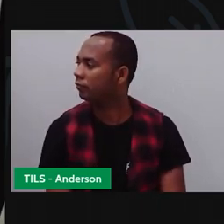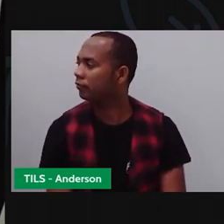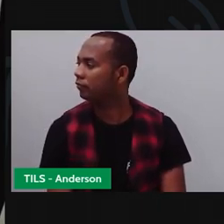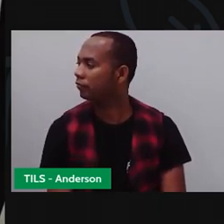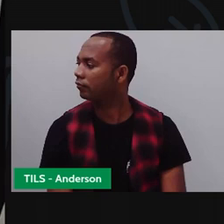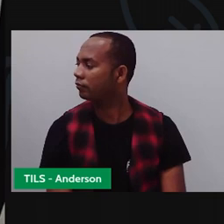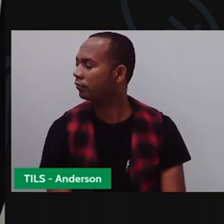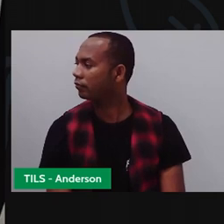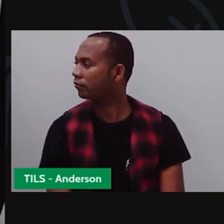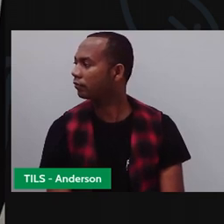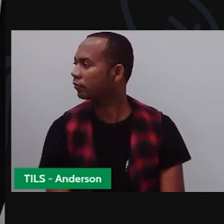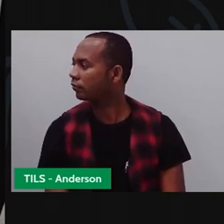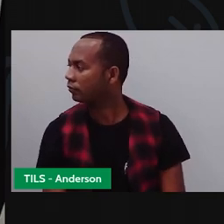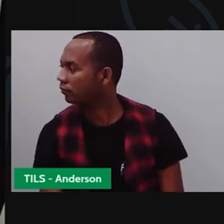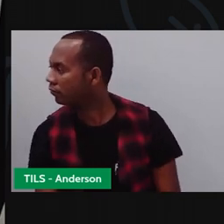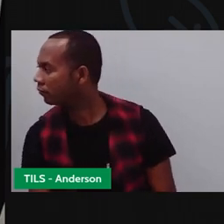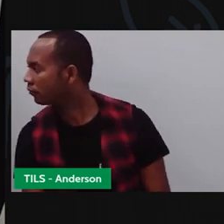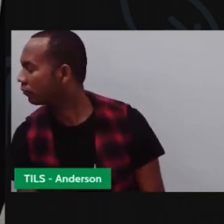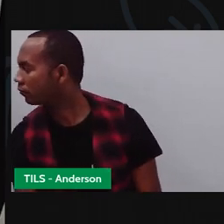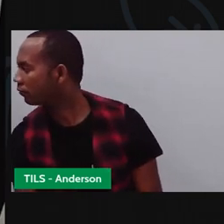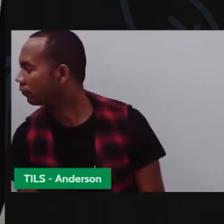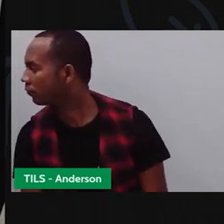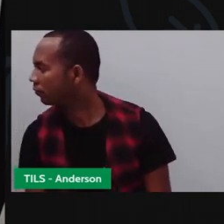Esse aqui? Quatro branco?